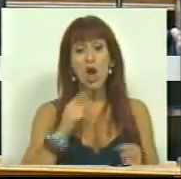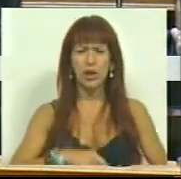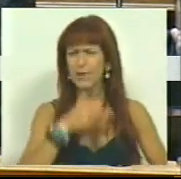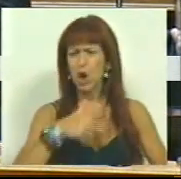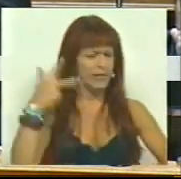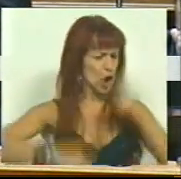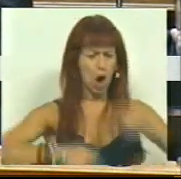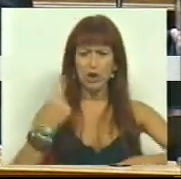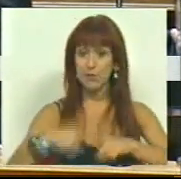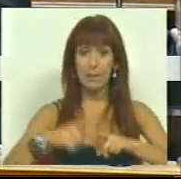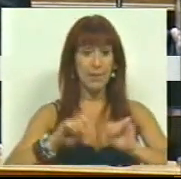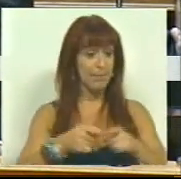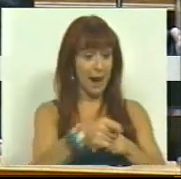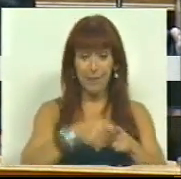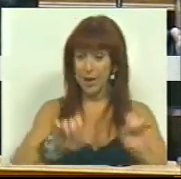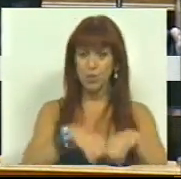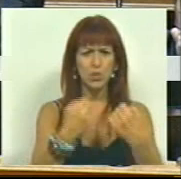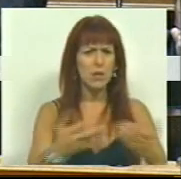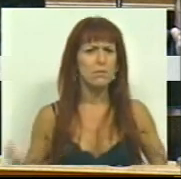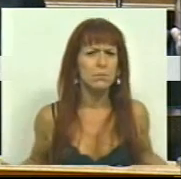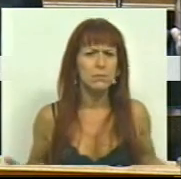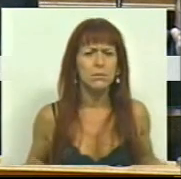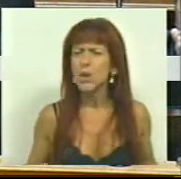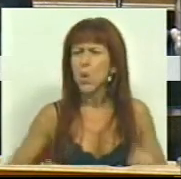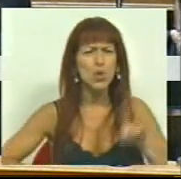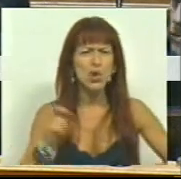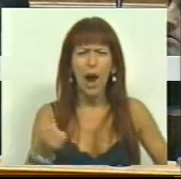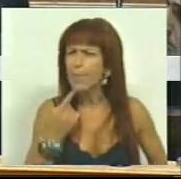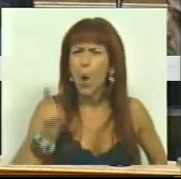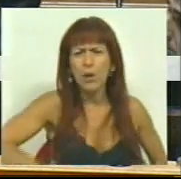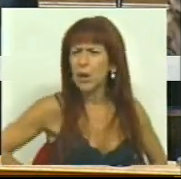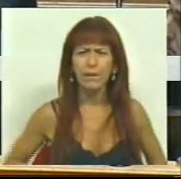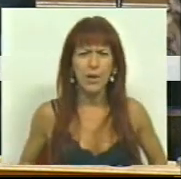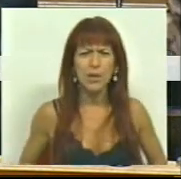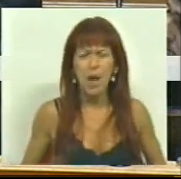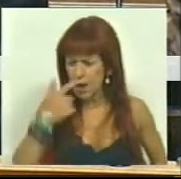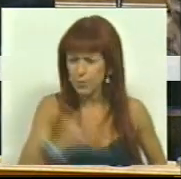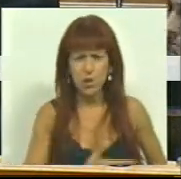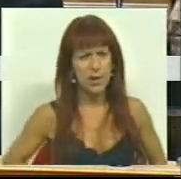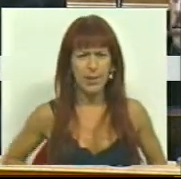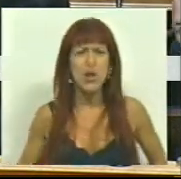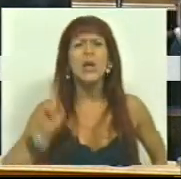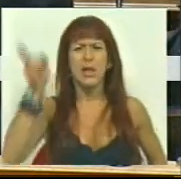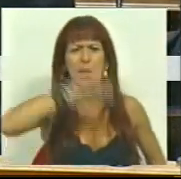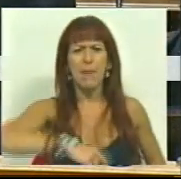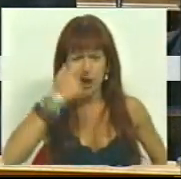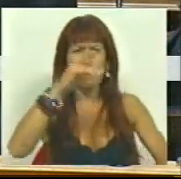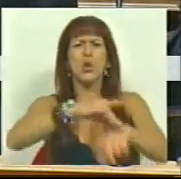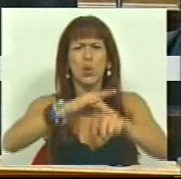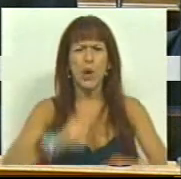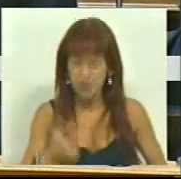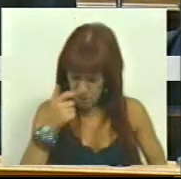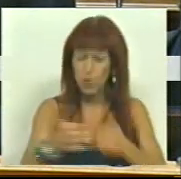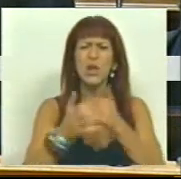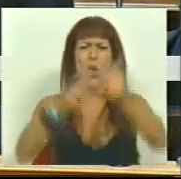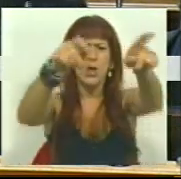e escandalosos cortes nas prestações sociais, onde não escapam mais uma vez os desempregados e até os doentes e